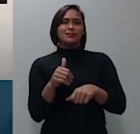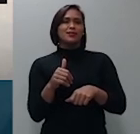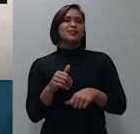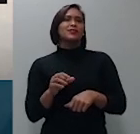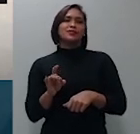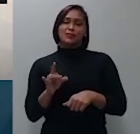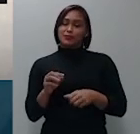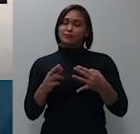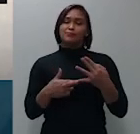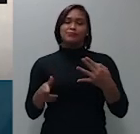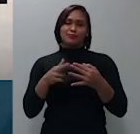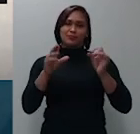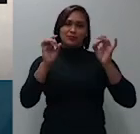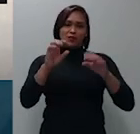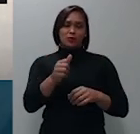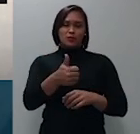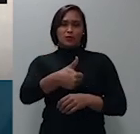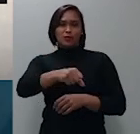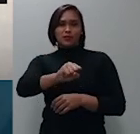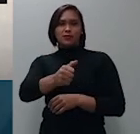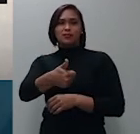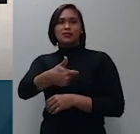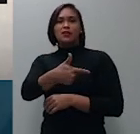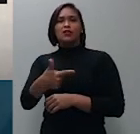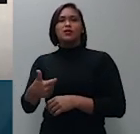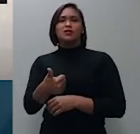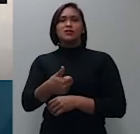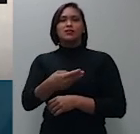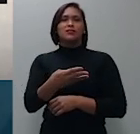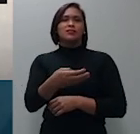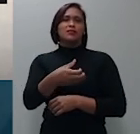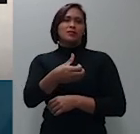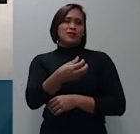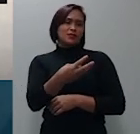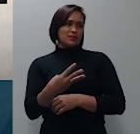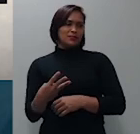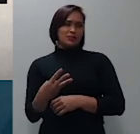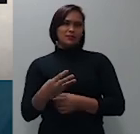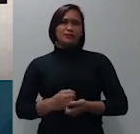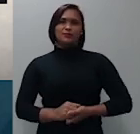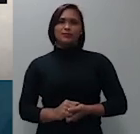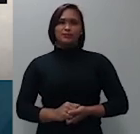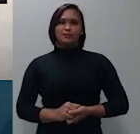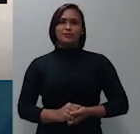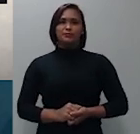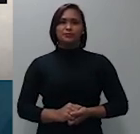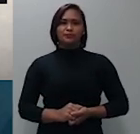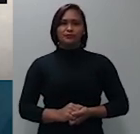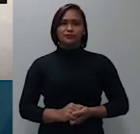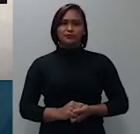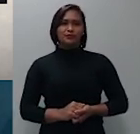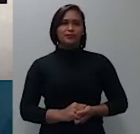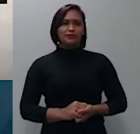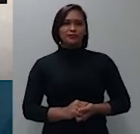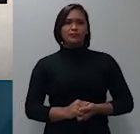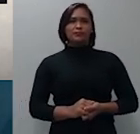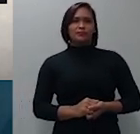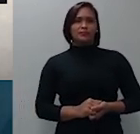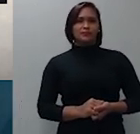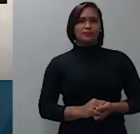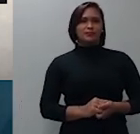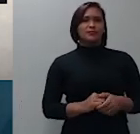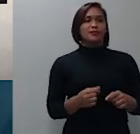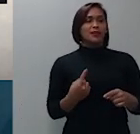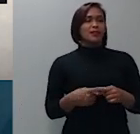-812-143 a relatoria é do